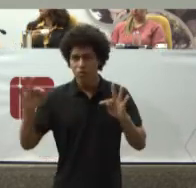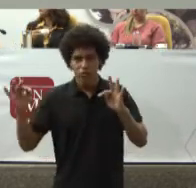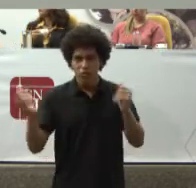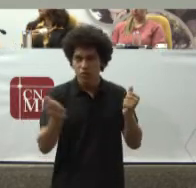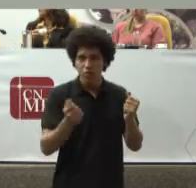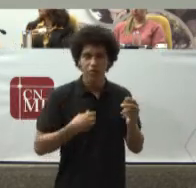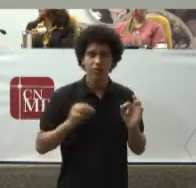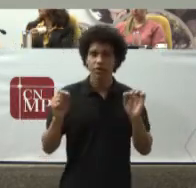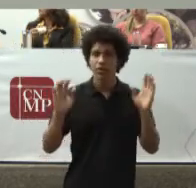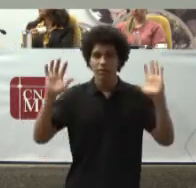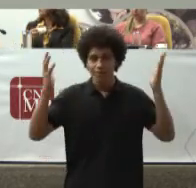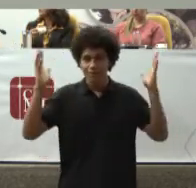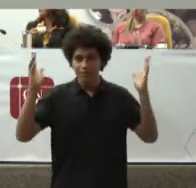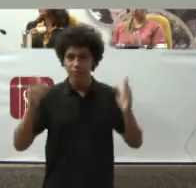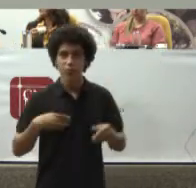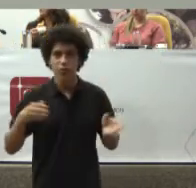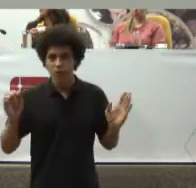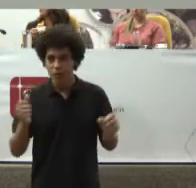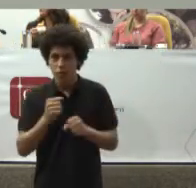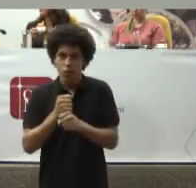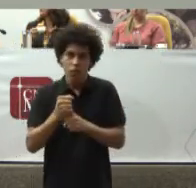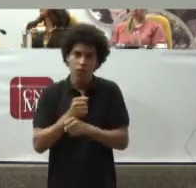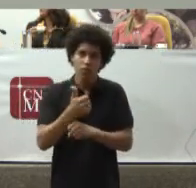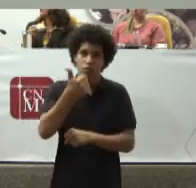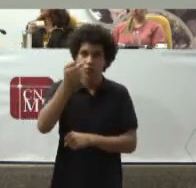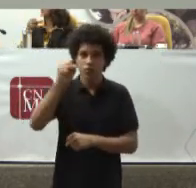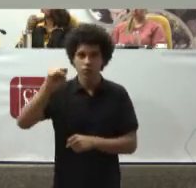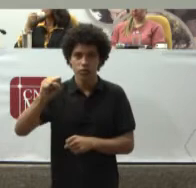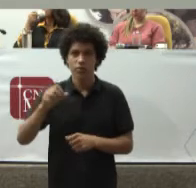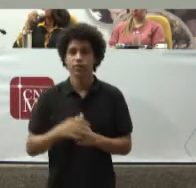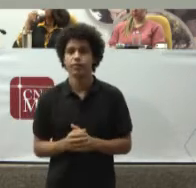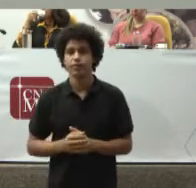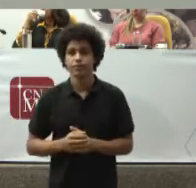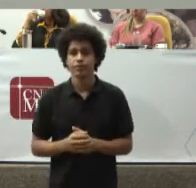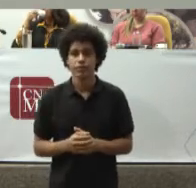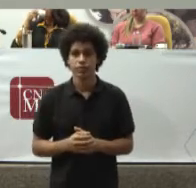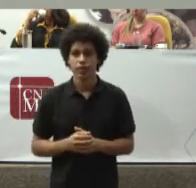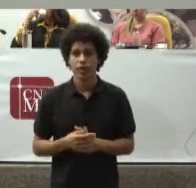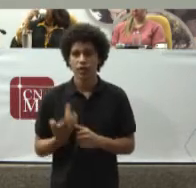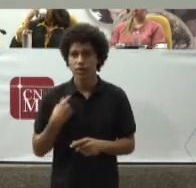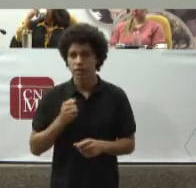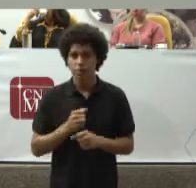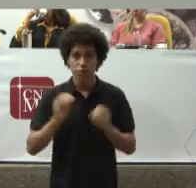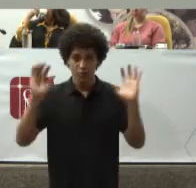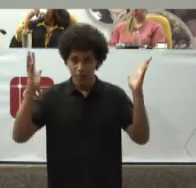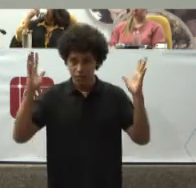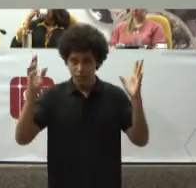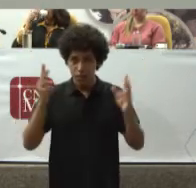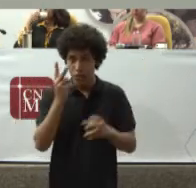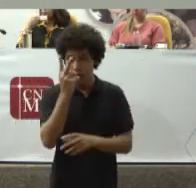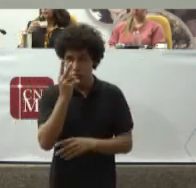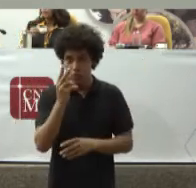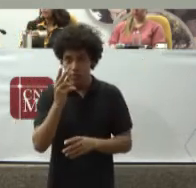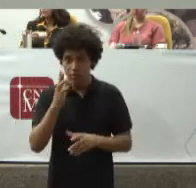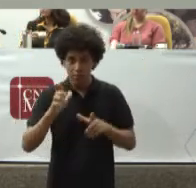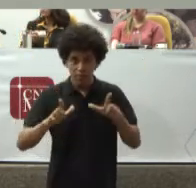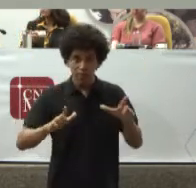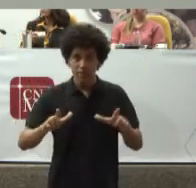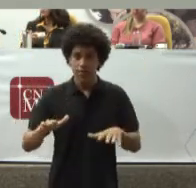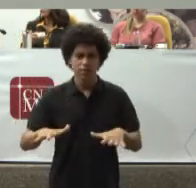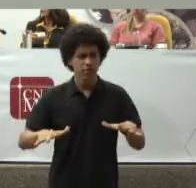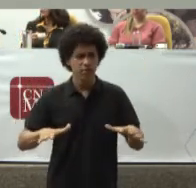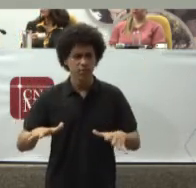2018 Eu acho que É o glorioso Ano de 2018 Em que nós Estamos celebrando Simultaneamente Dois documentos Fundantes